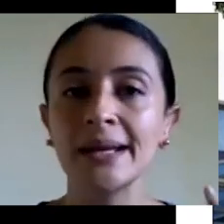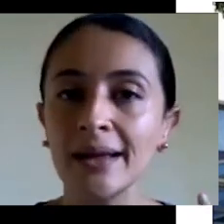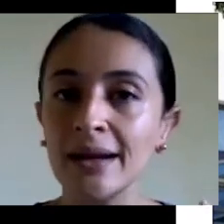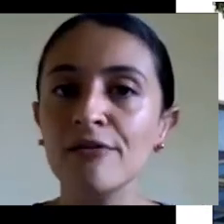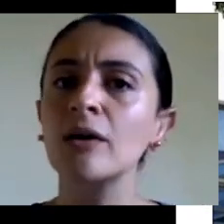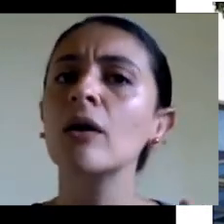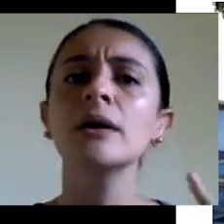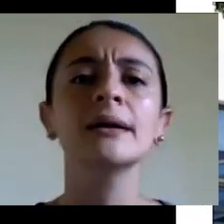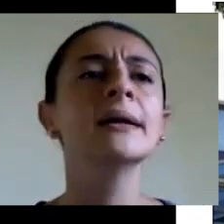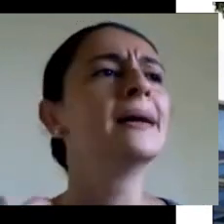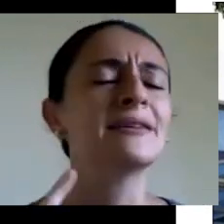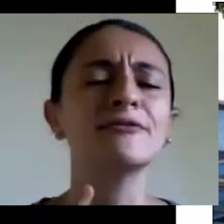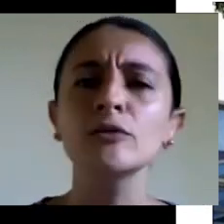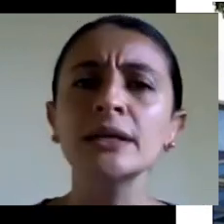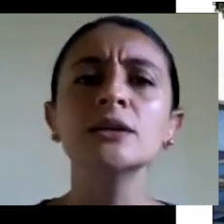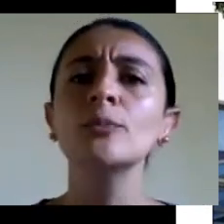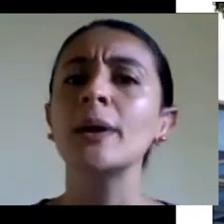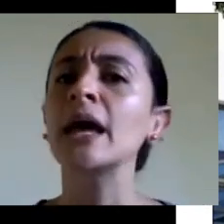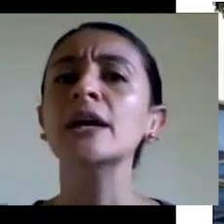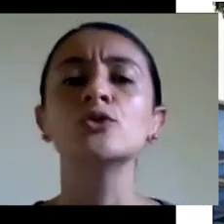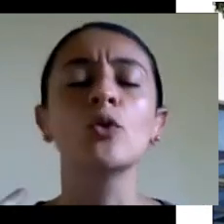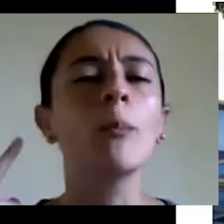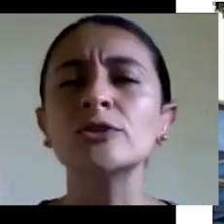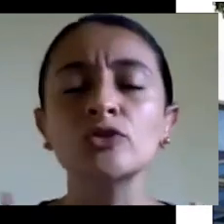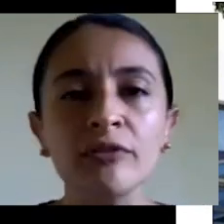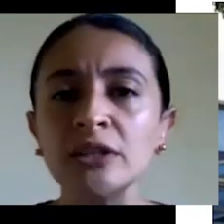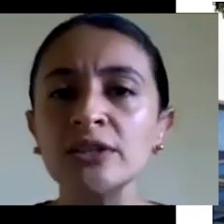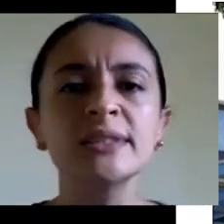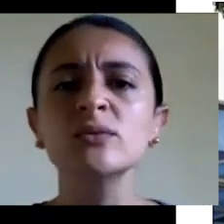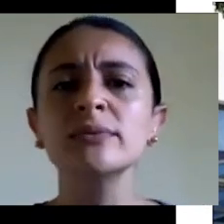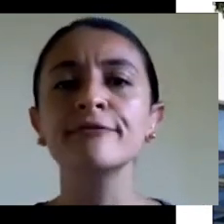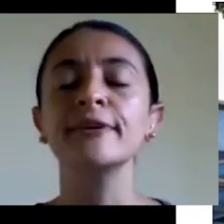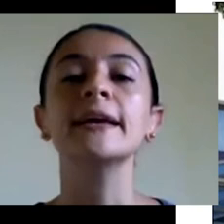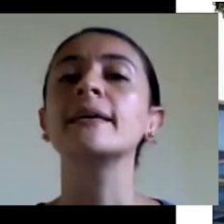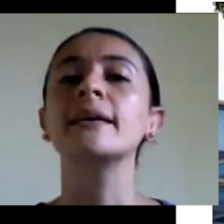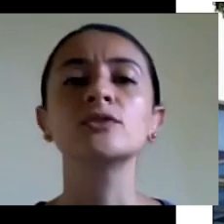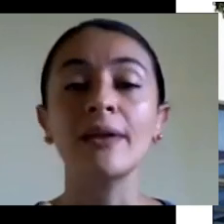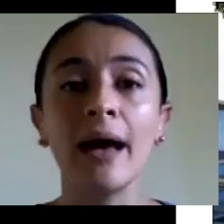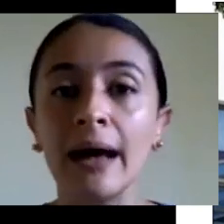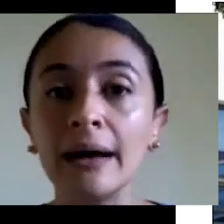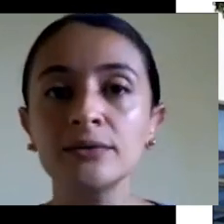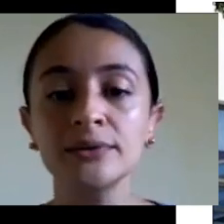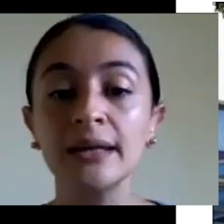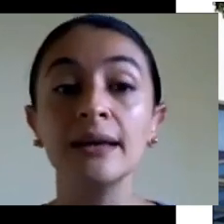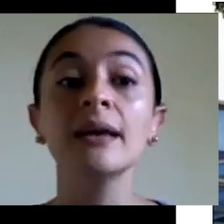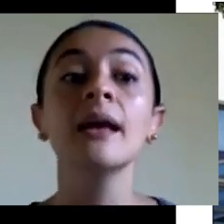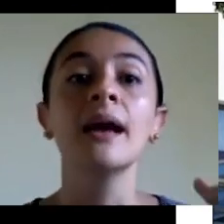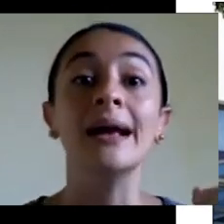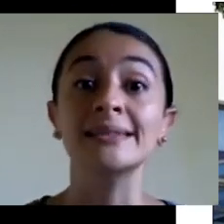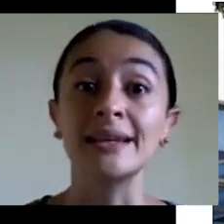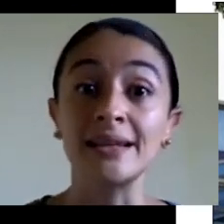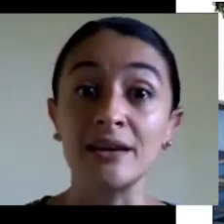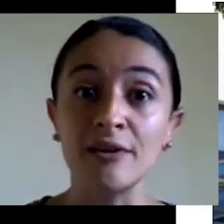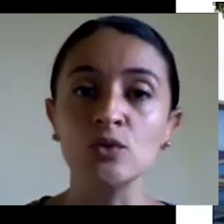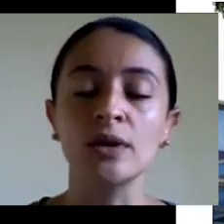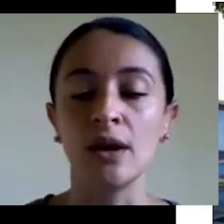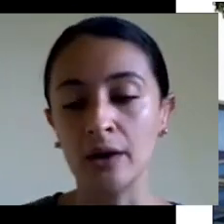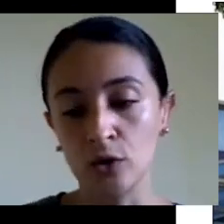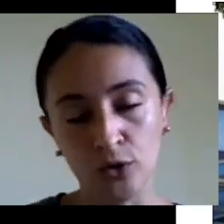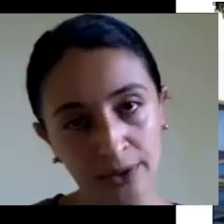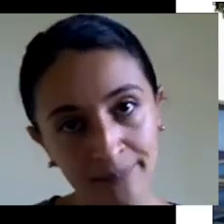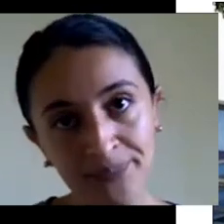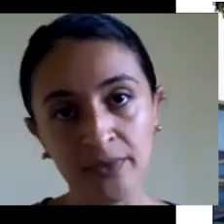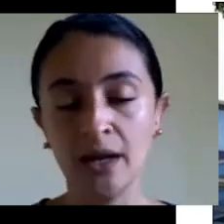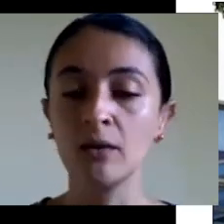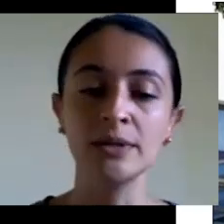ligo lá para a Secretaria e falo. Olha. Está faltando médico. O médico só vem dia de segunda-feira. Isso está errado. sei o A Secretaria faz o que?